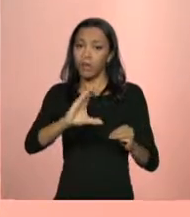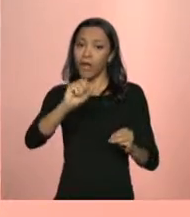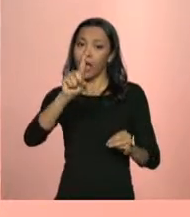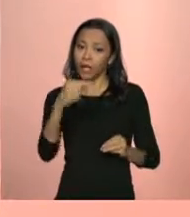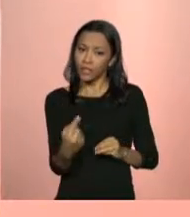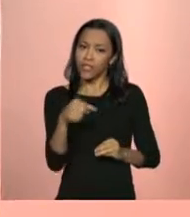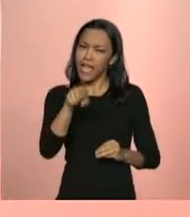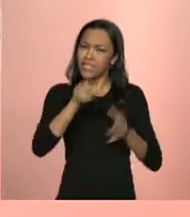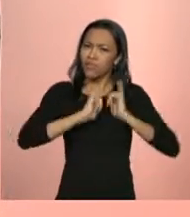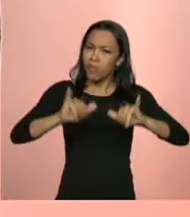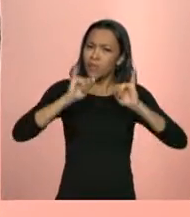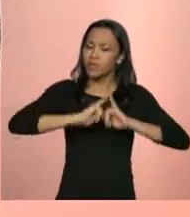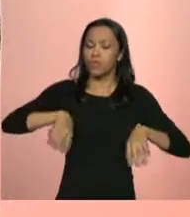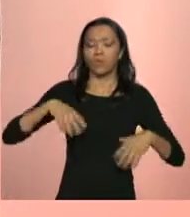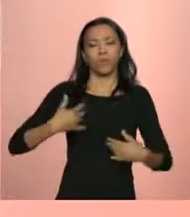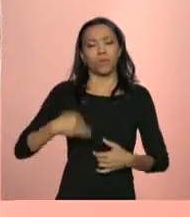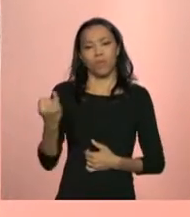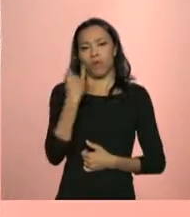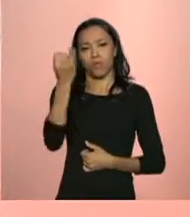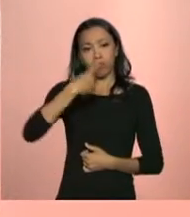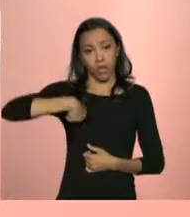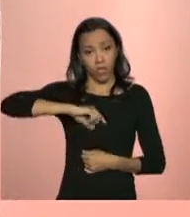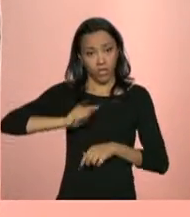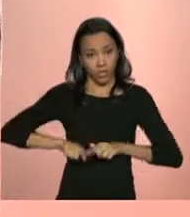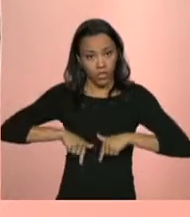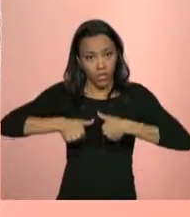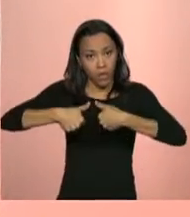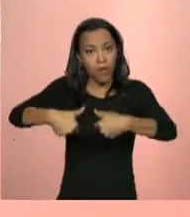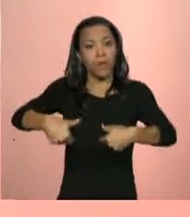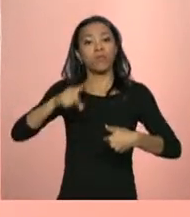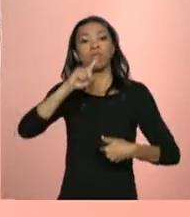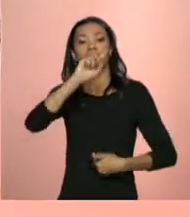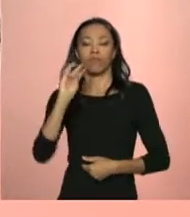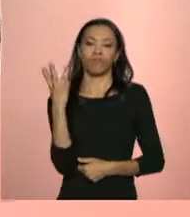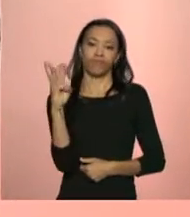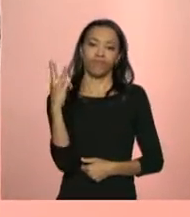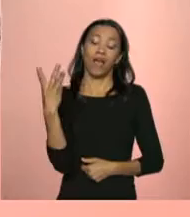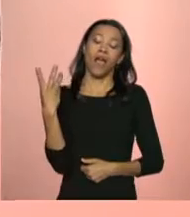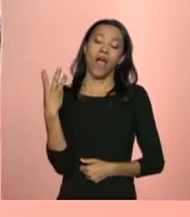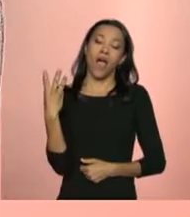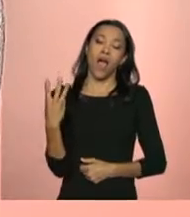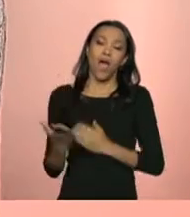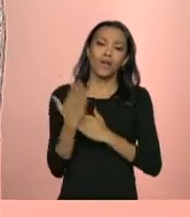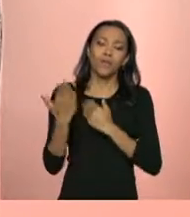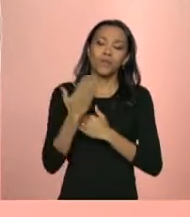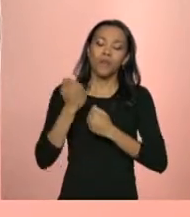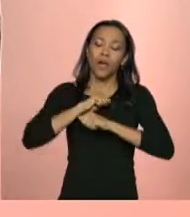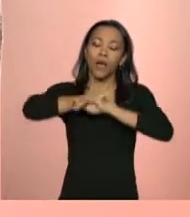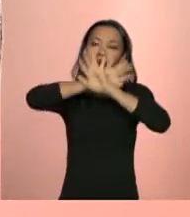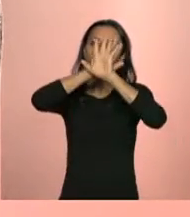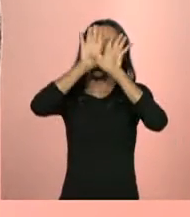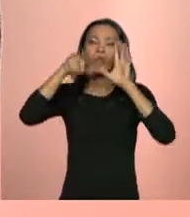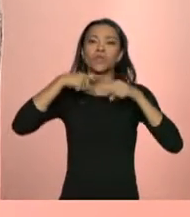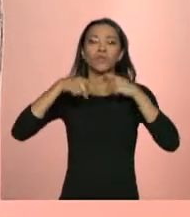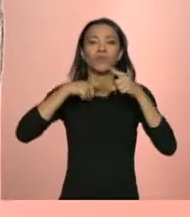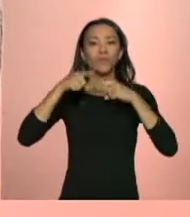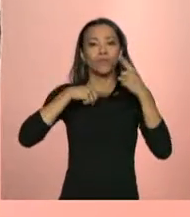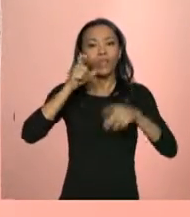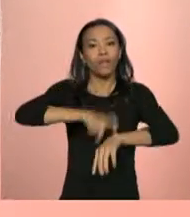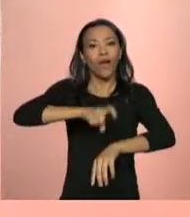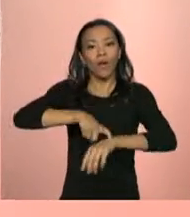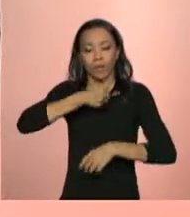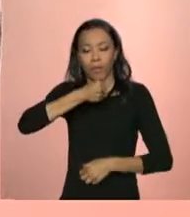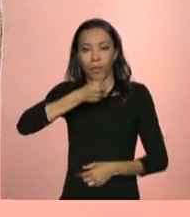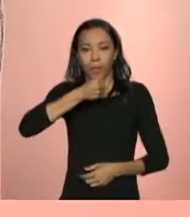suma importância para nossos usuários, uma vez que podem sanar todas as suas dúvidas no momento da entrevista, porque